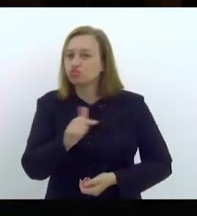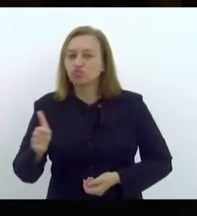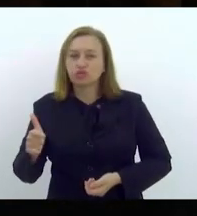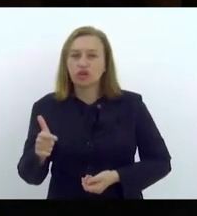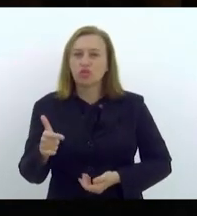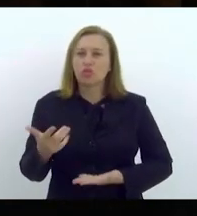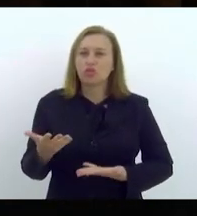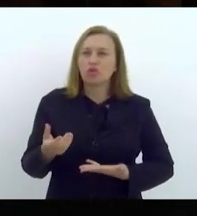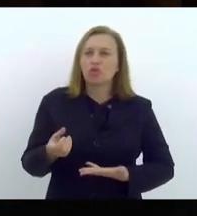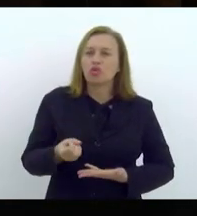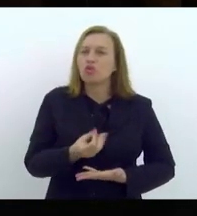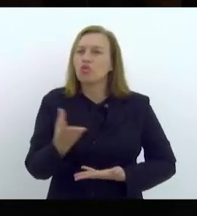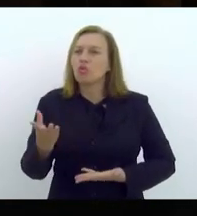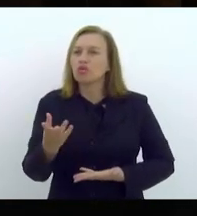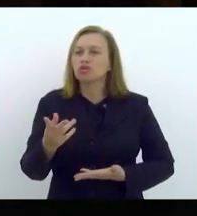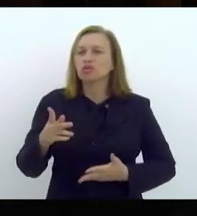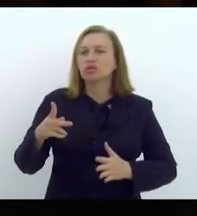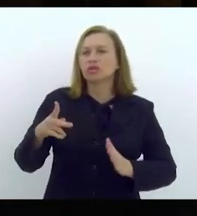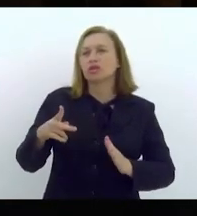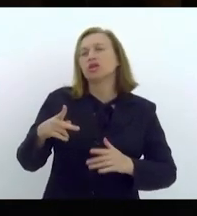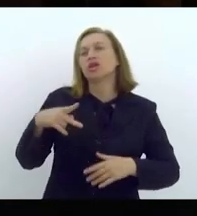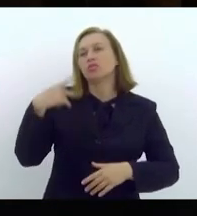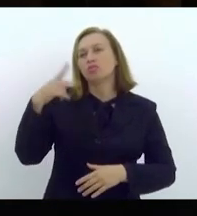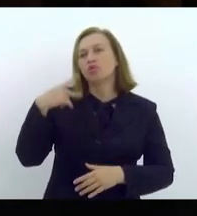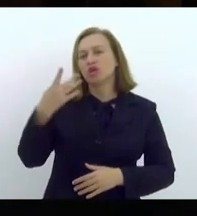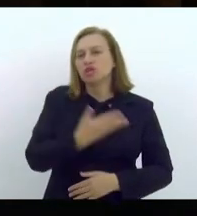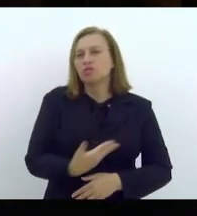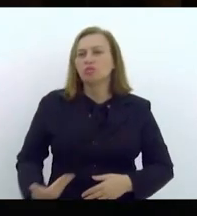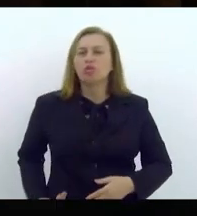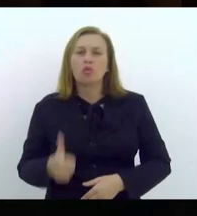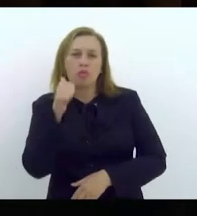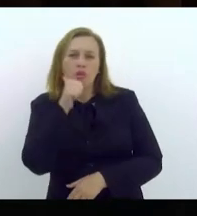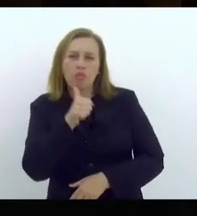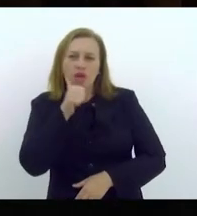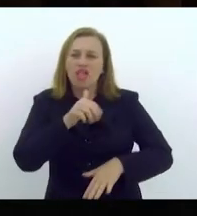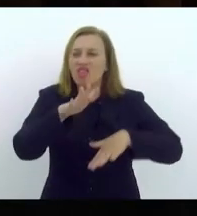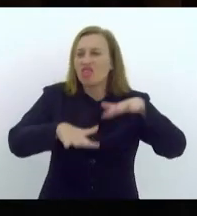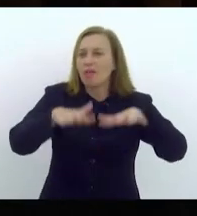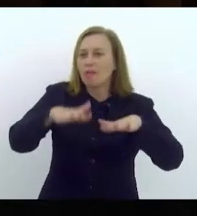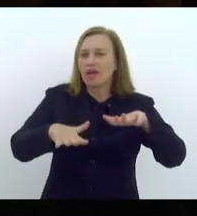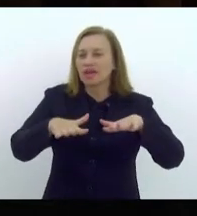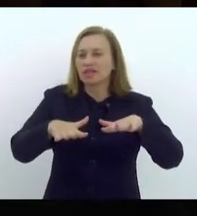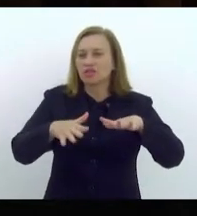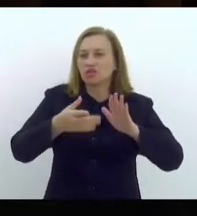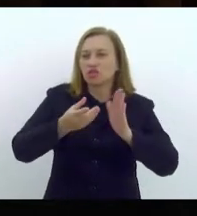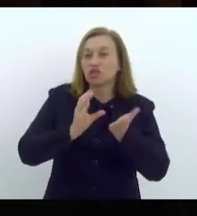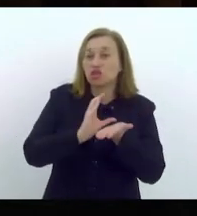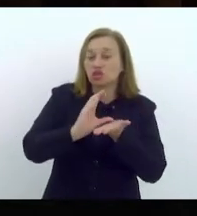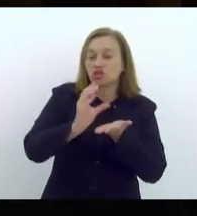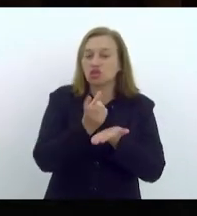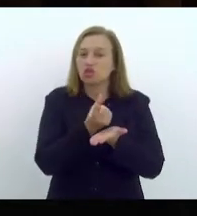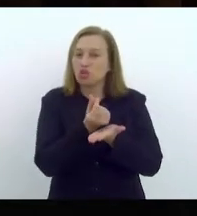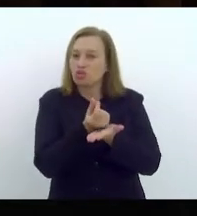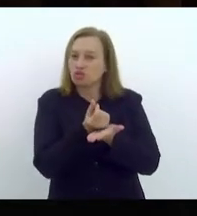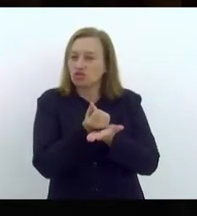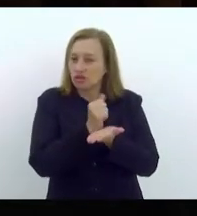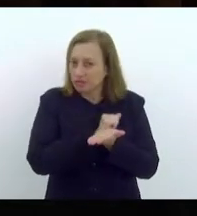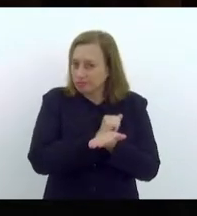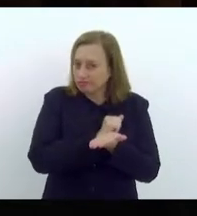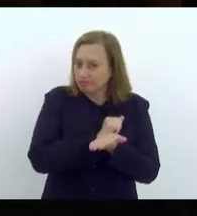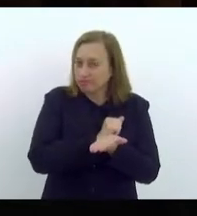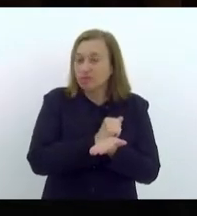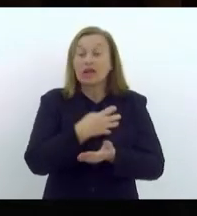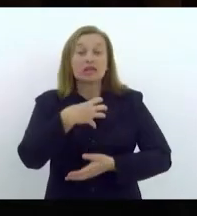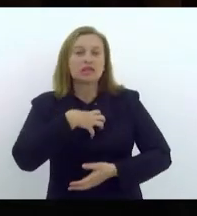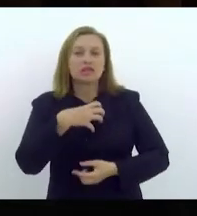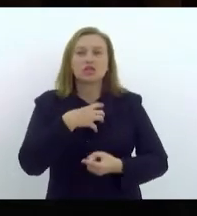quanto que política pública para mulheres depende de orçamento público. É nesse sentido que